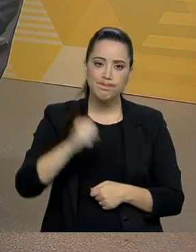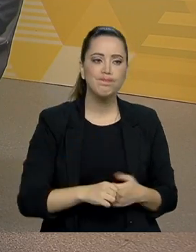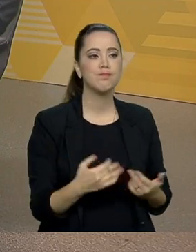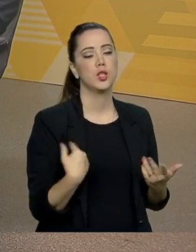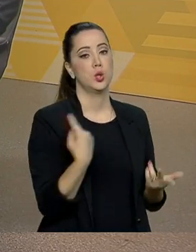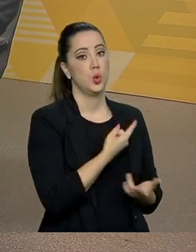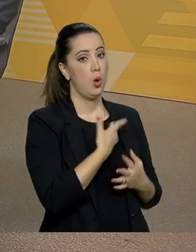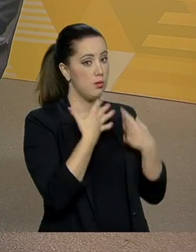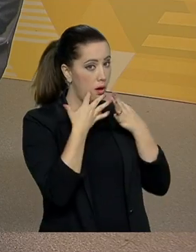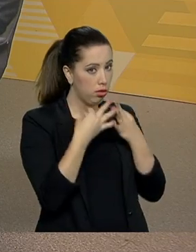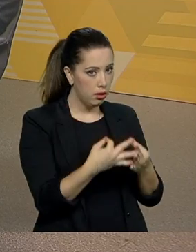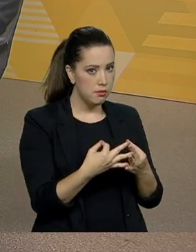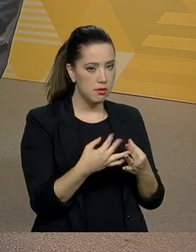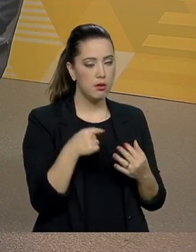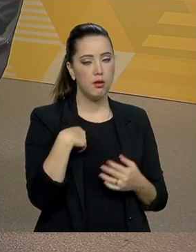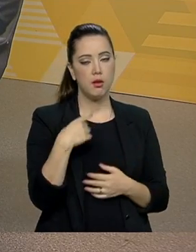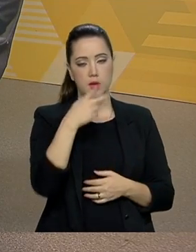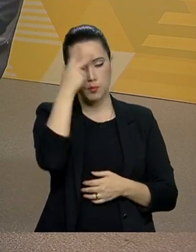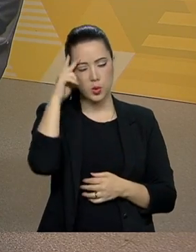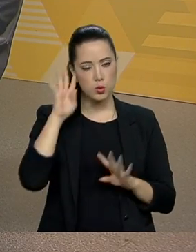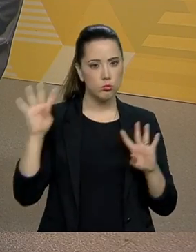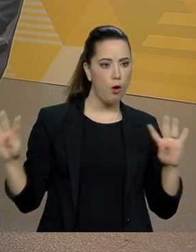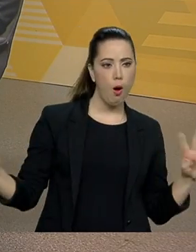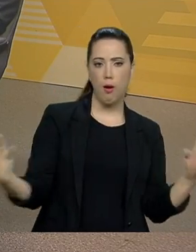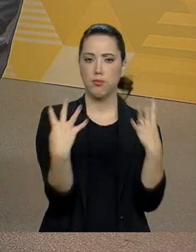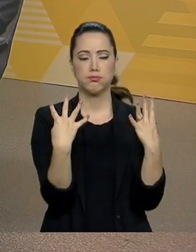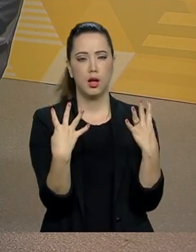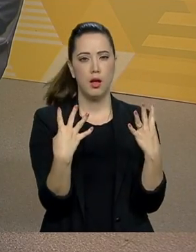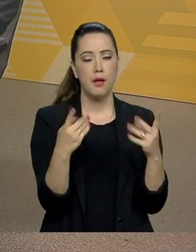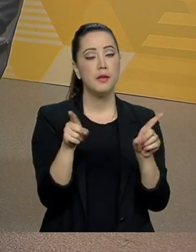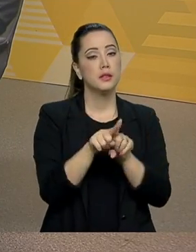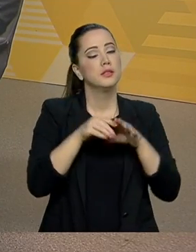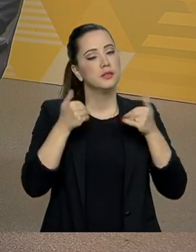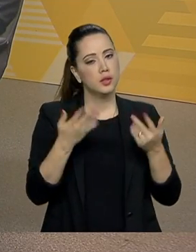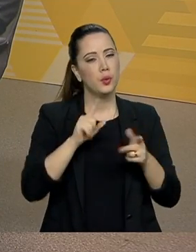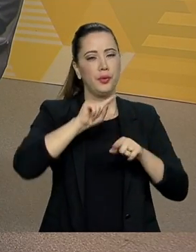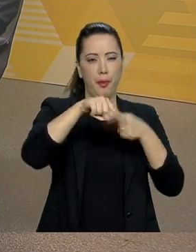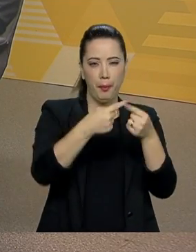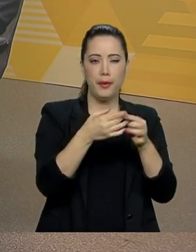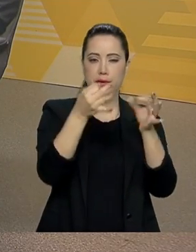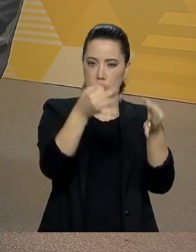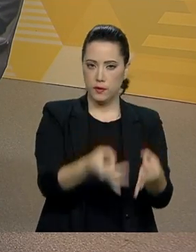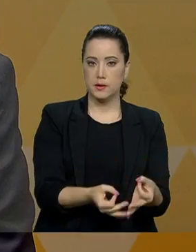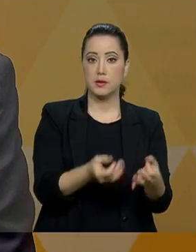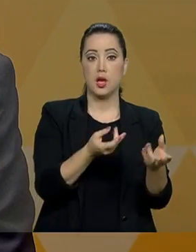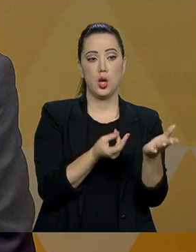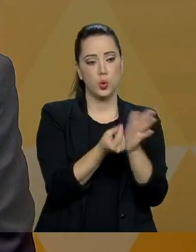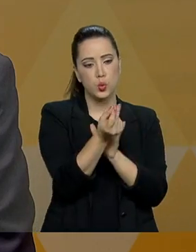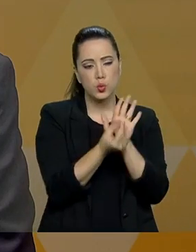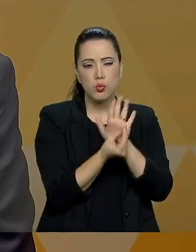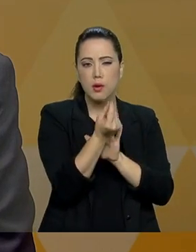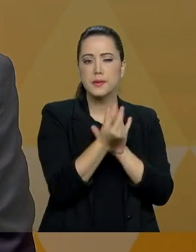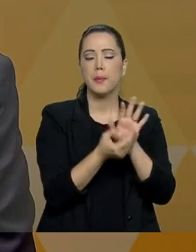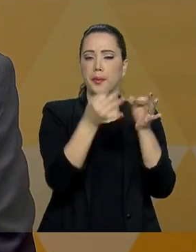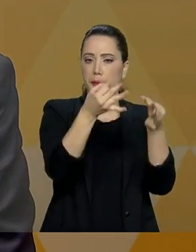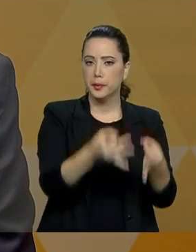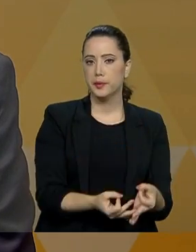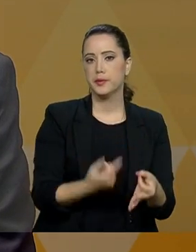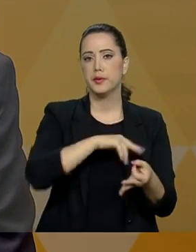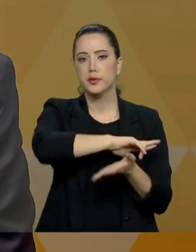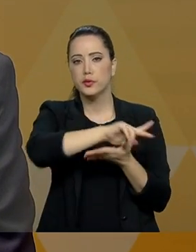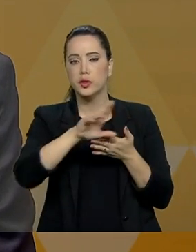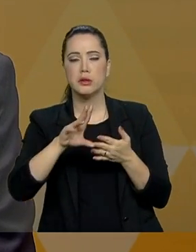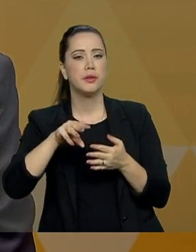E na hora em que fizermos o Ostevê de Casa, no sentido de reacalibrar as finanças públicas, não tenho dúvida que dezenas de bilhões de dólares virão para o Brasil.